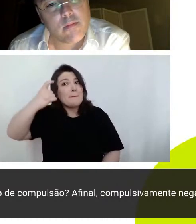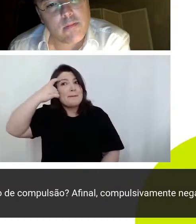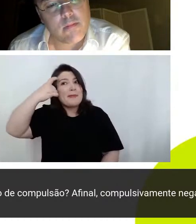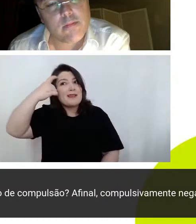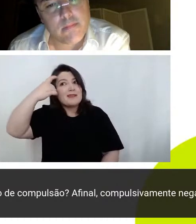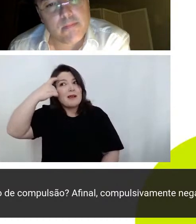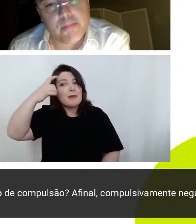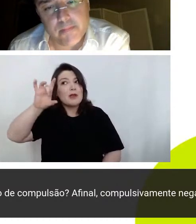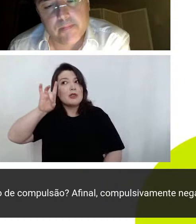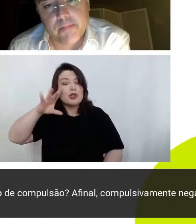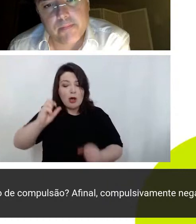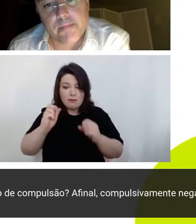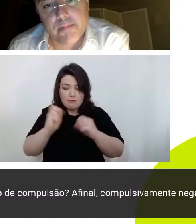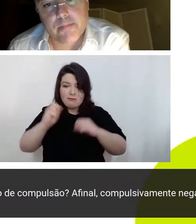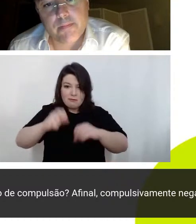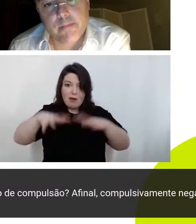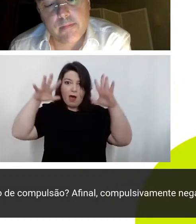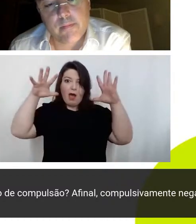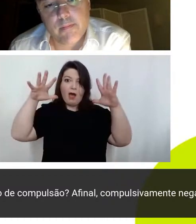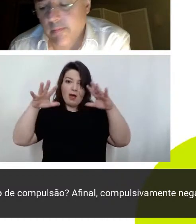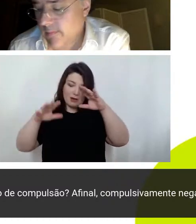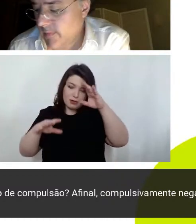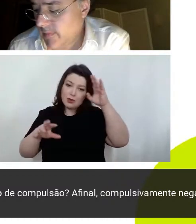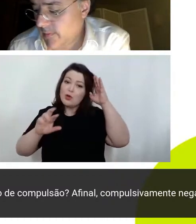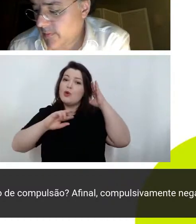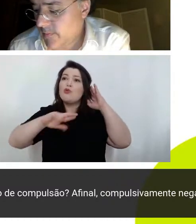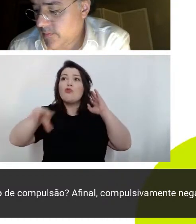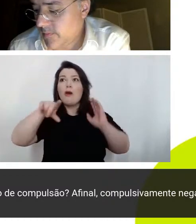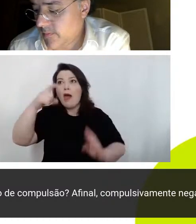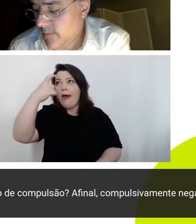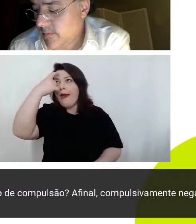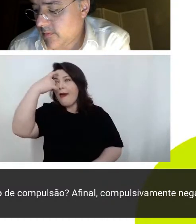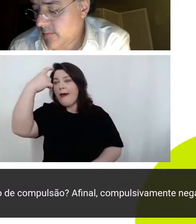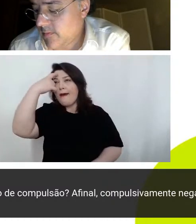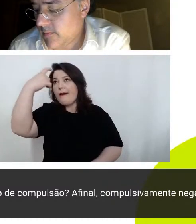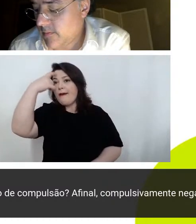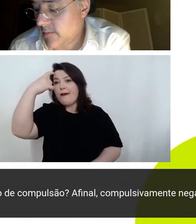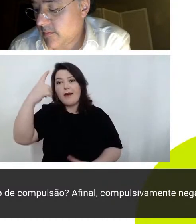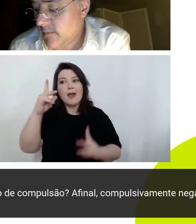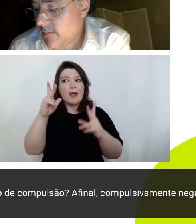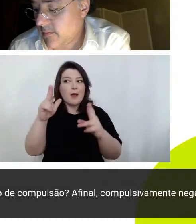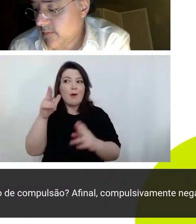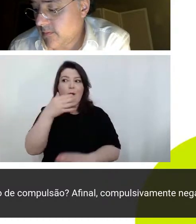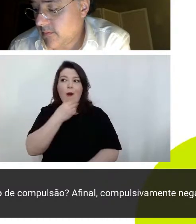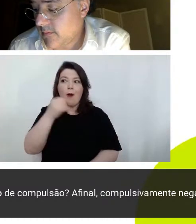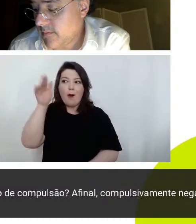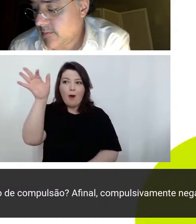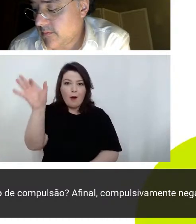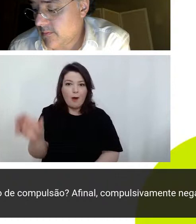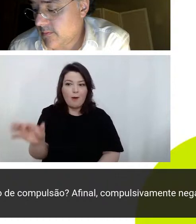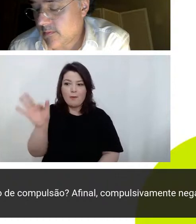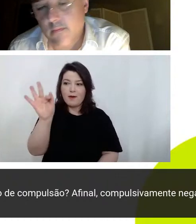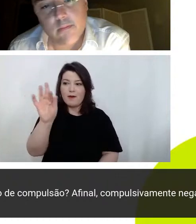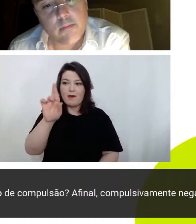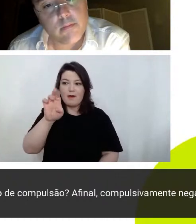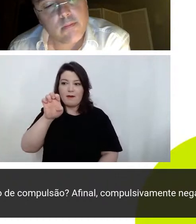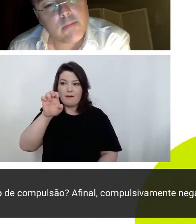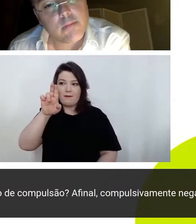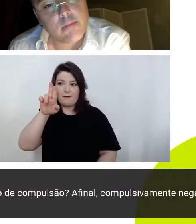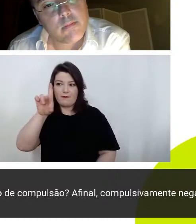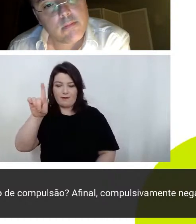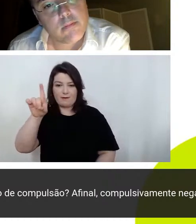mágico e não na compulsão tal como Freud a definiu que eu estava trazendo aqui né